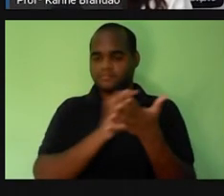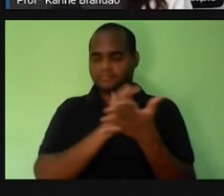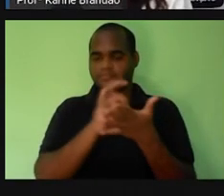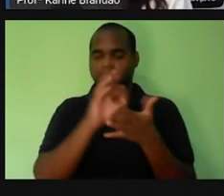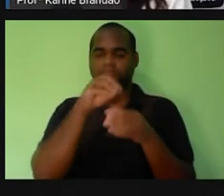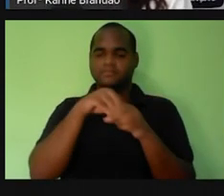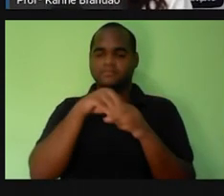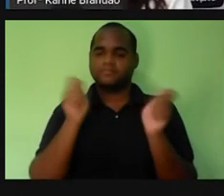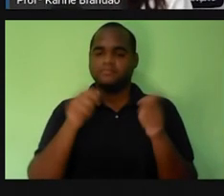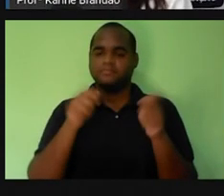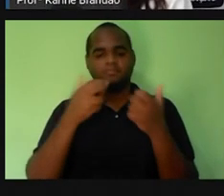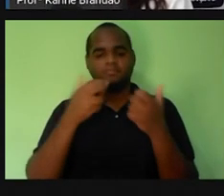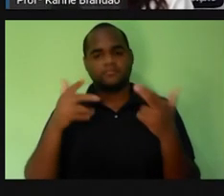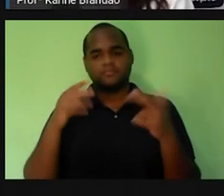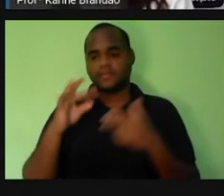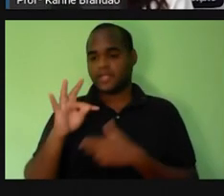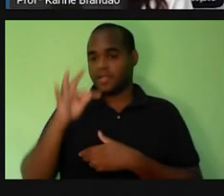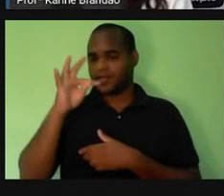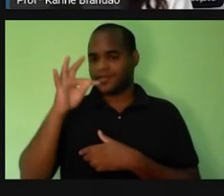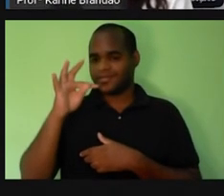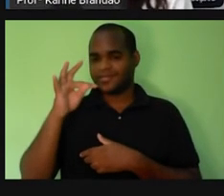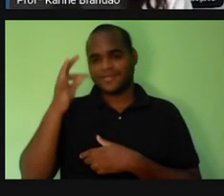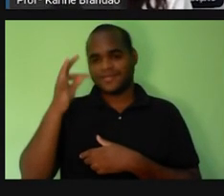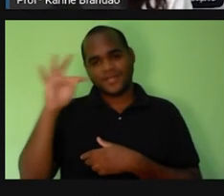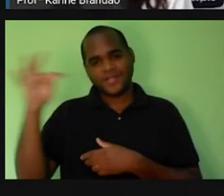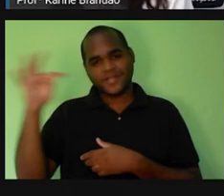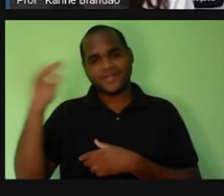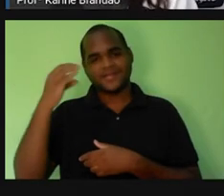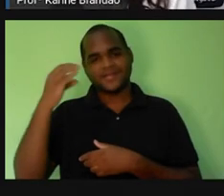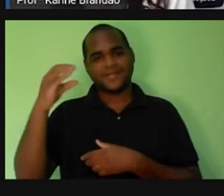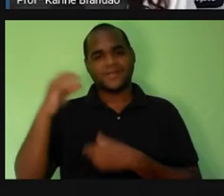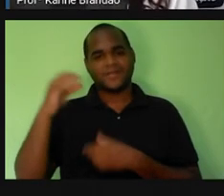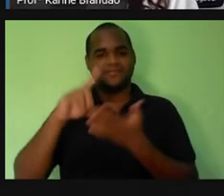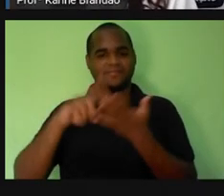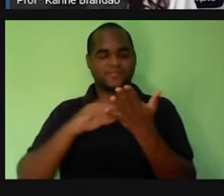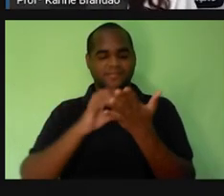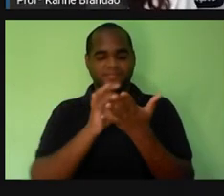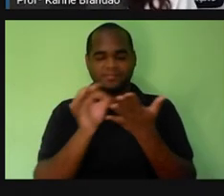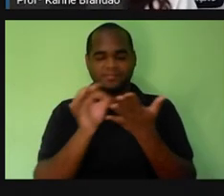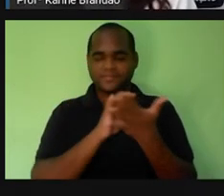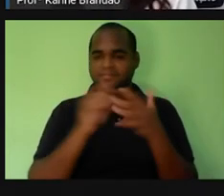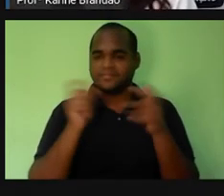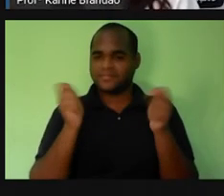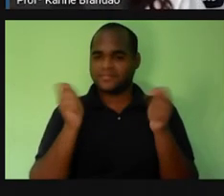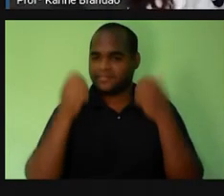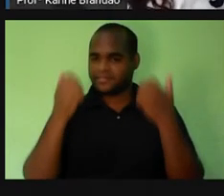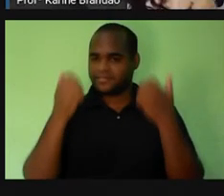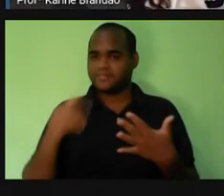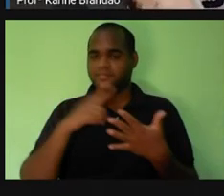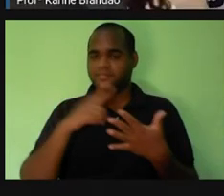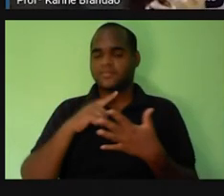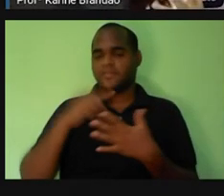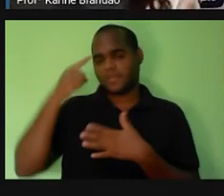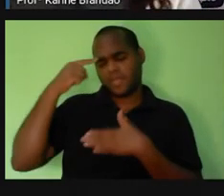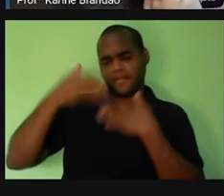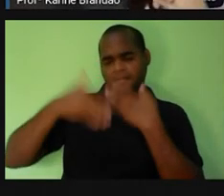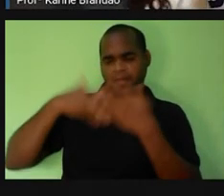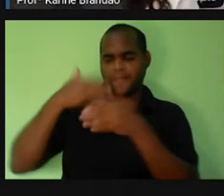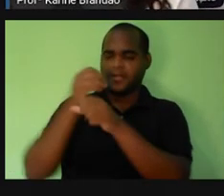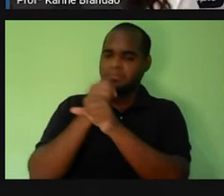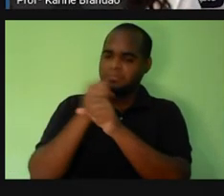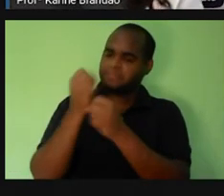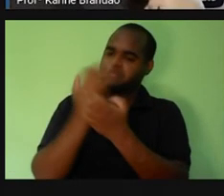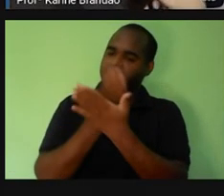existe uma teoria celular, né? Que alguns cientistas, eles fizeram o quê? Ao longo do tempo, eles foram estudando nos